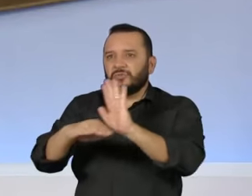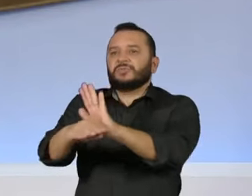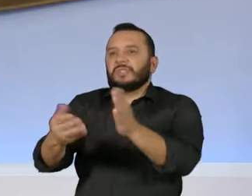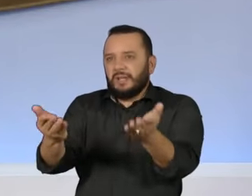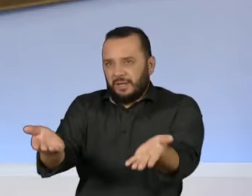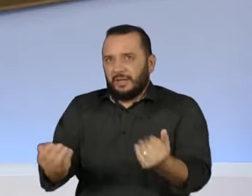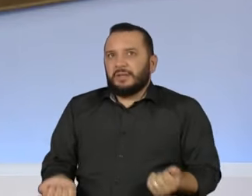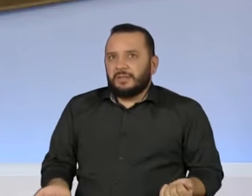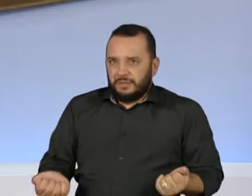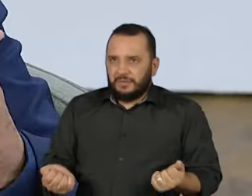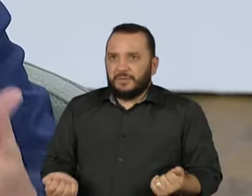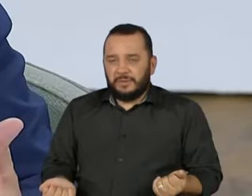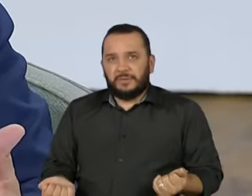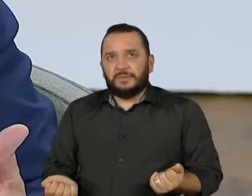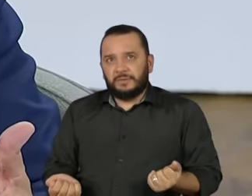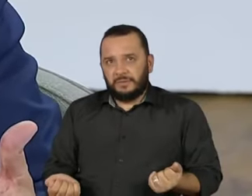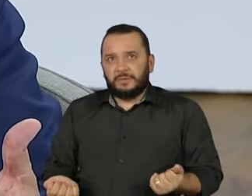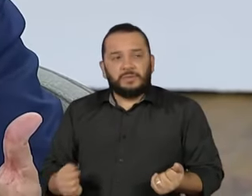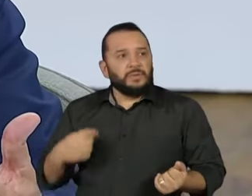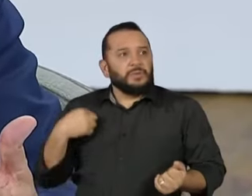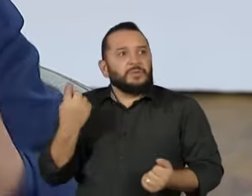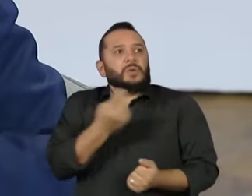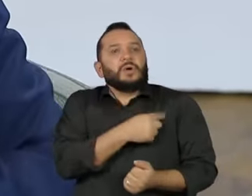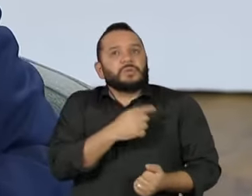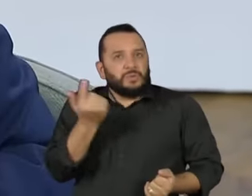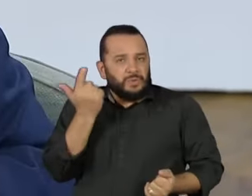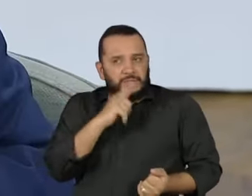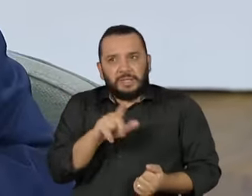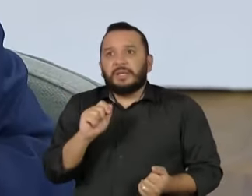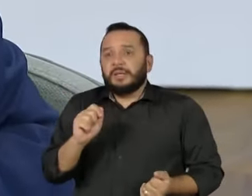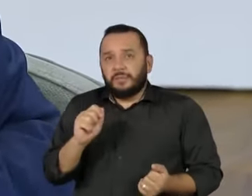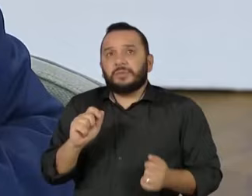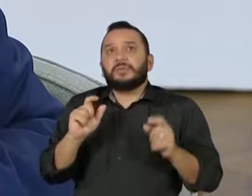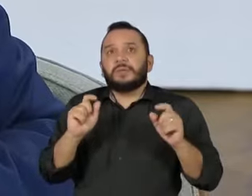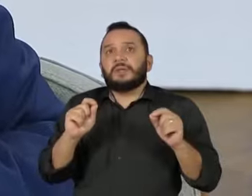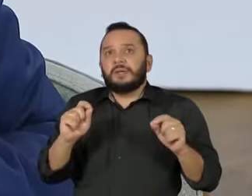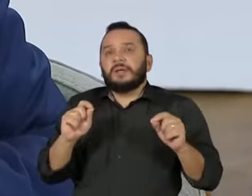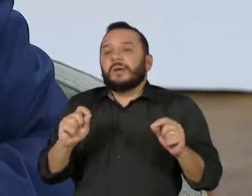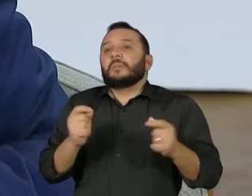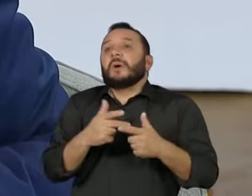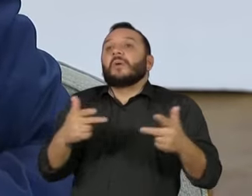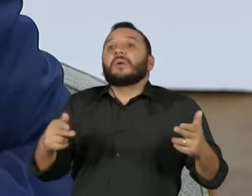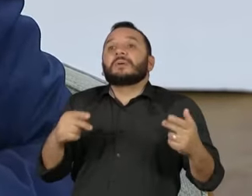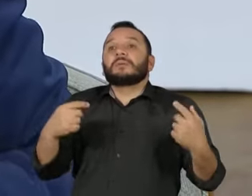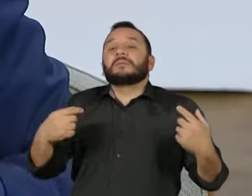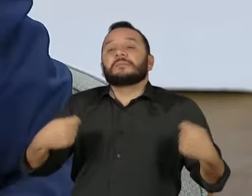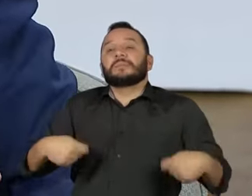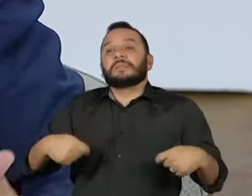nós conseguimos fazer uma coisa que o Brasil está precisando fazer.